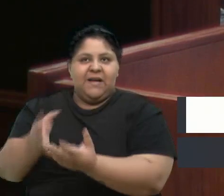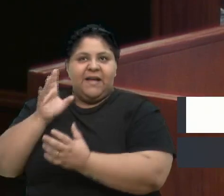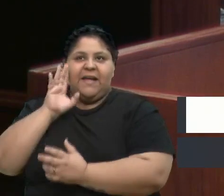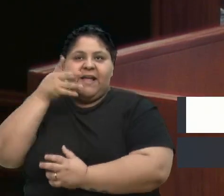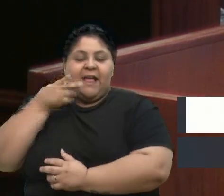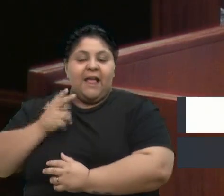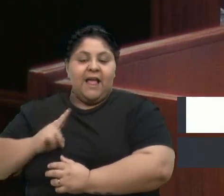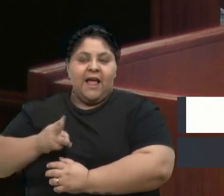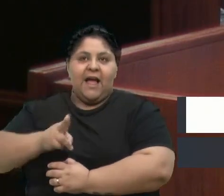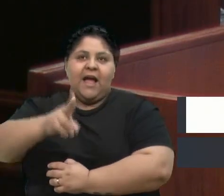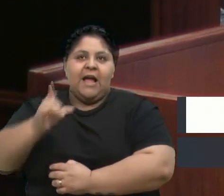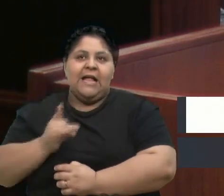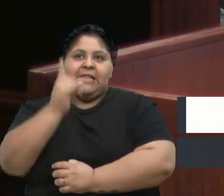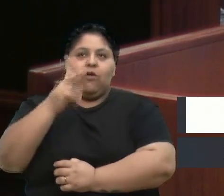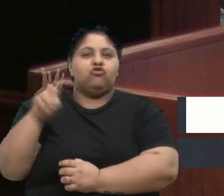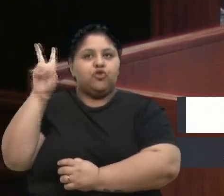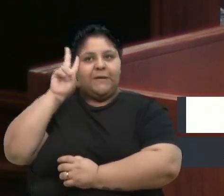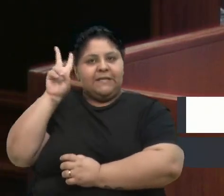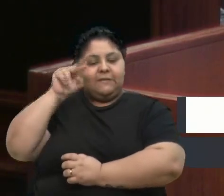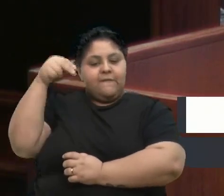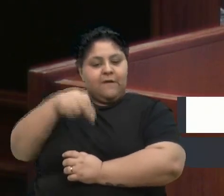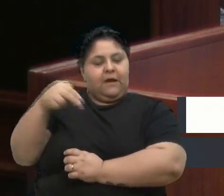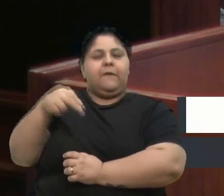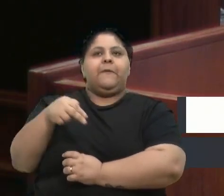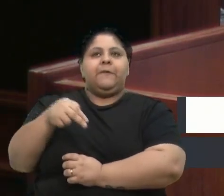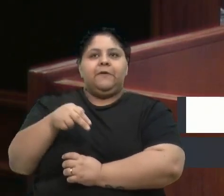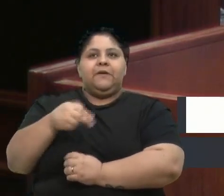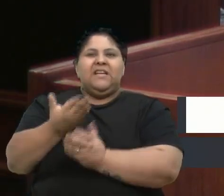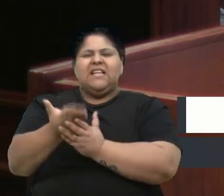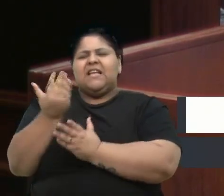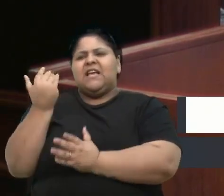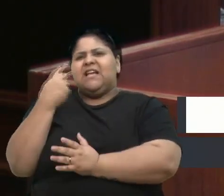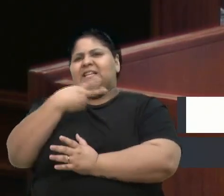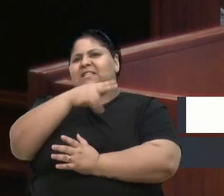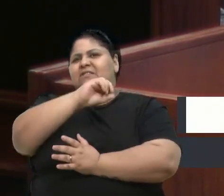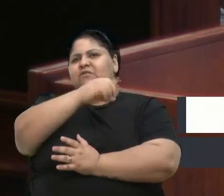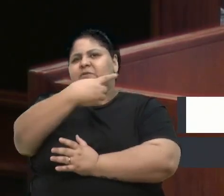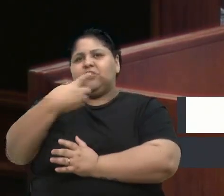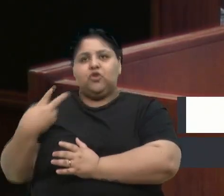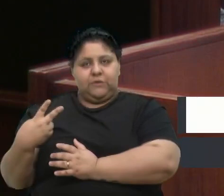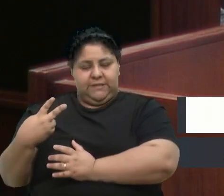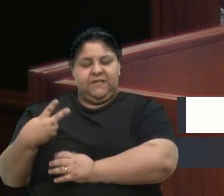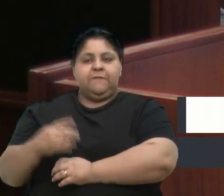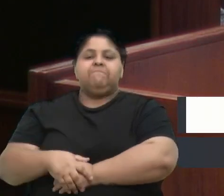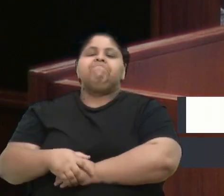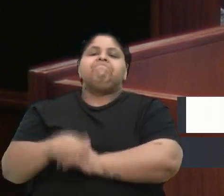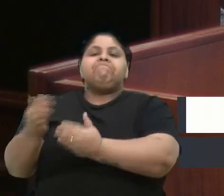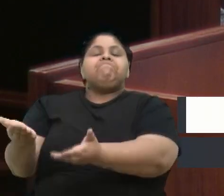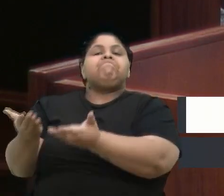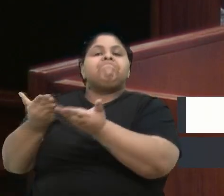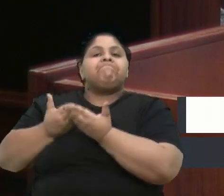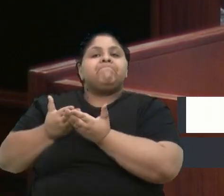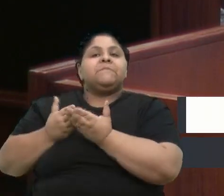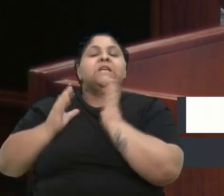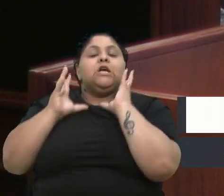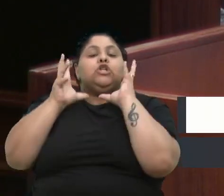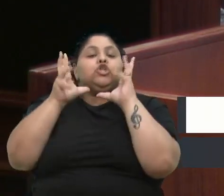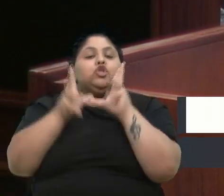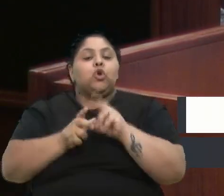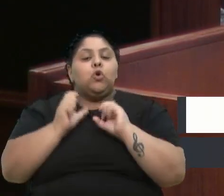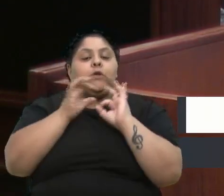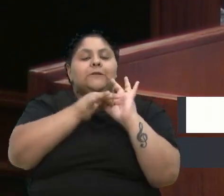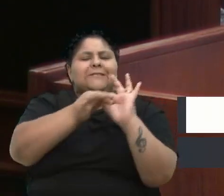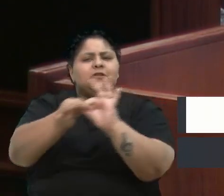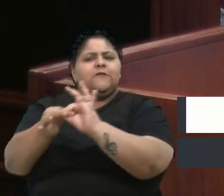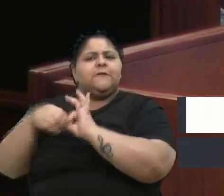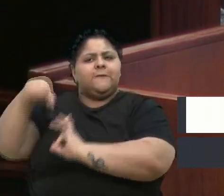sempre na última terça-feira de novembro, desde 2012. Convidamos todos a se unirem a